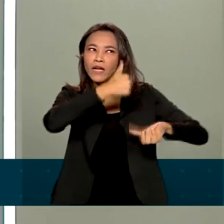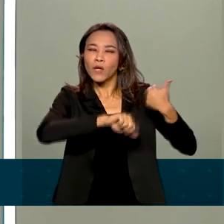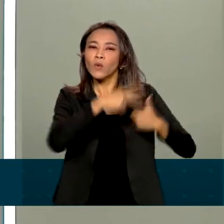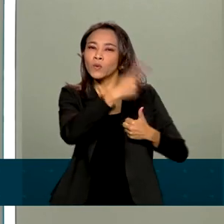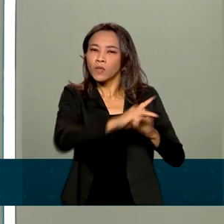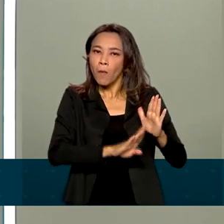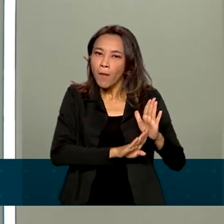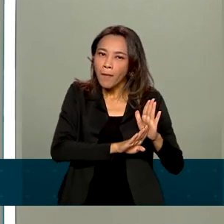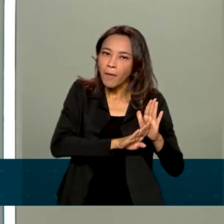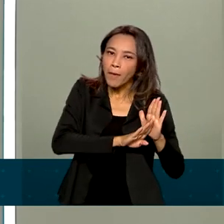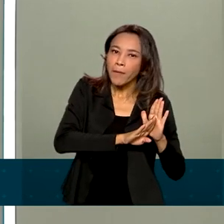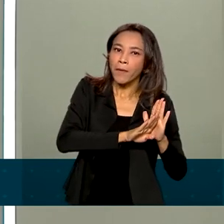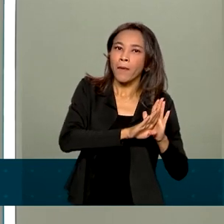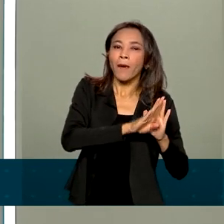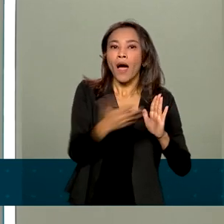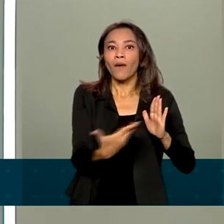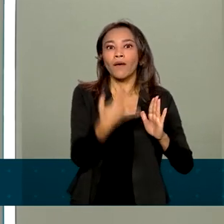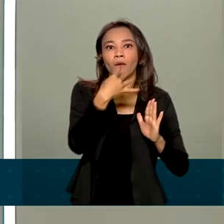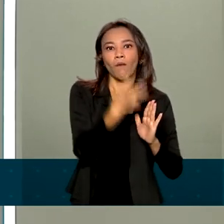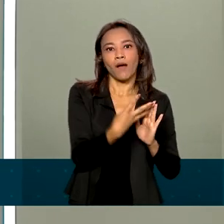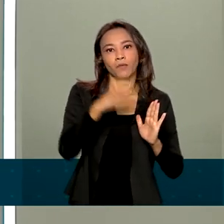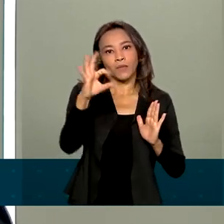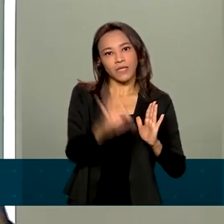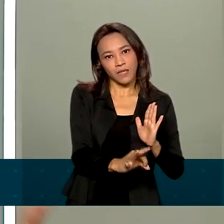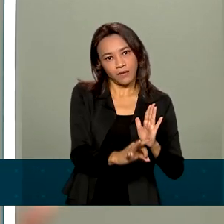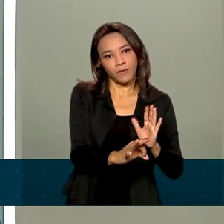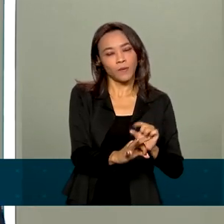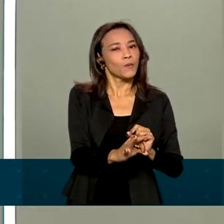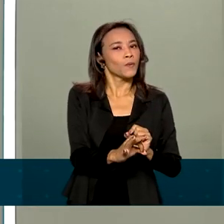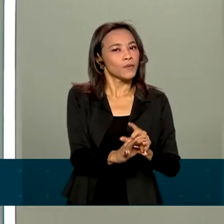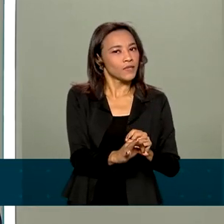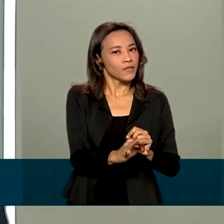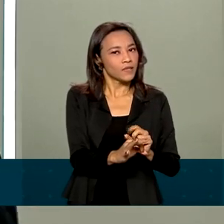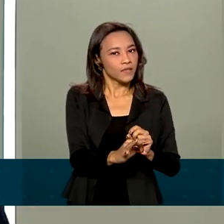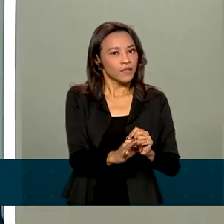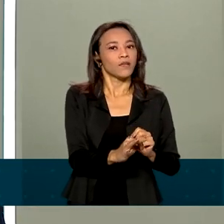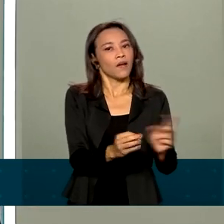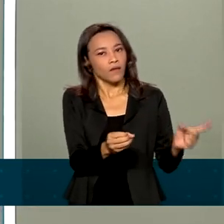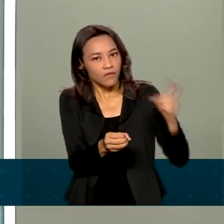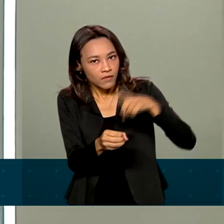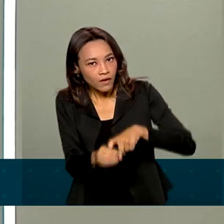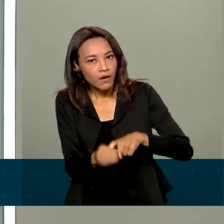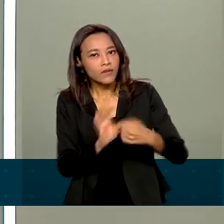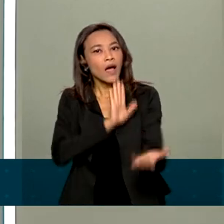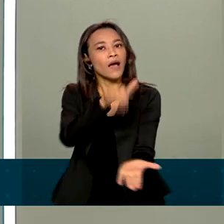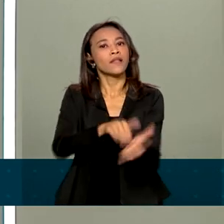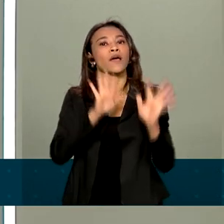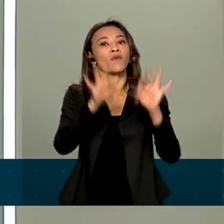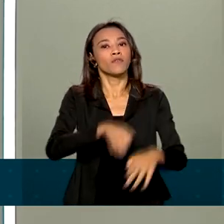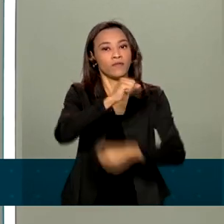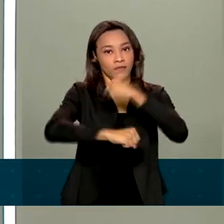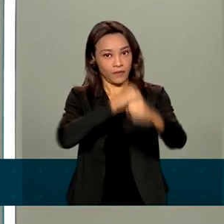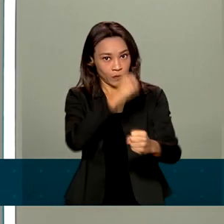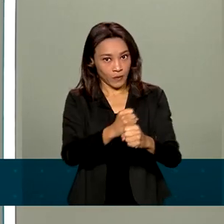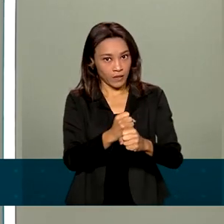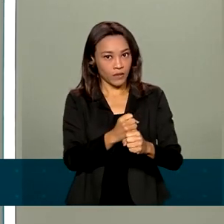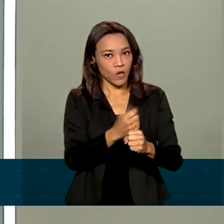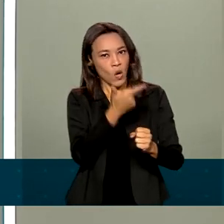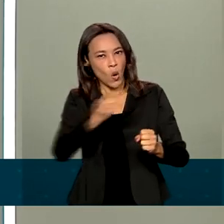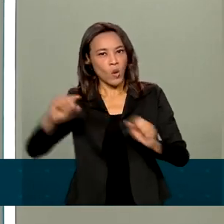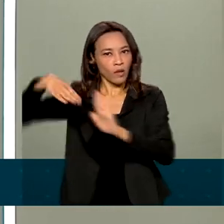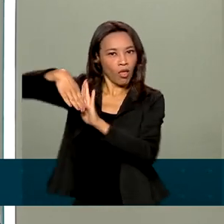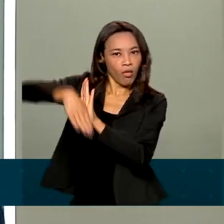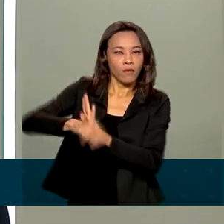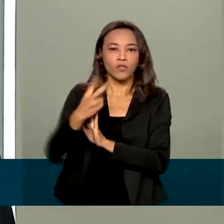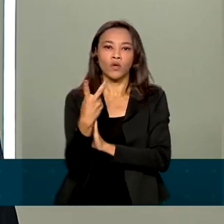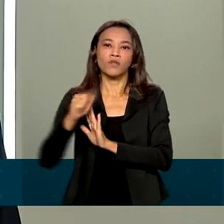crescimento e chegou agora a 4% de retomada até o final do ano, contra um declínio de